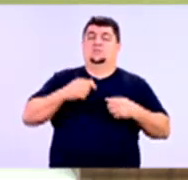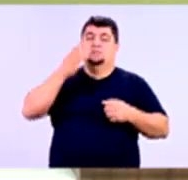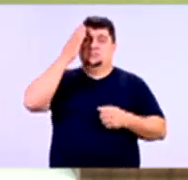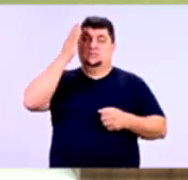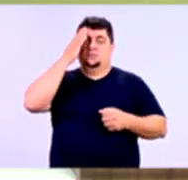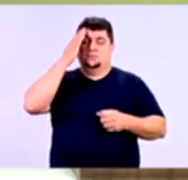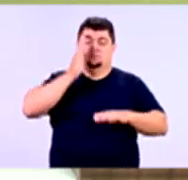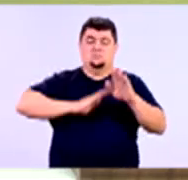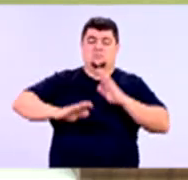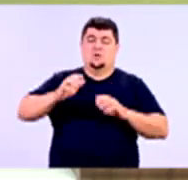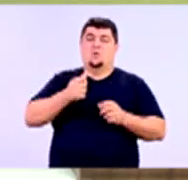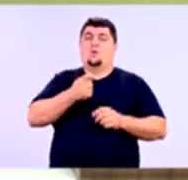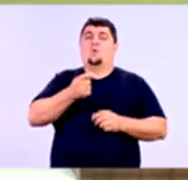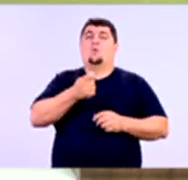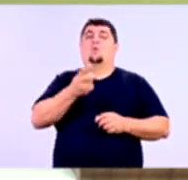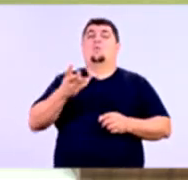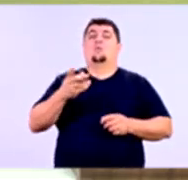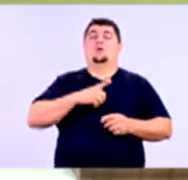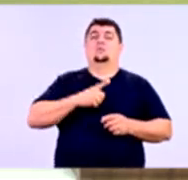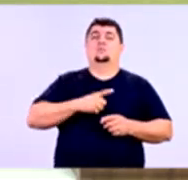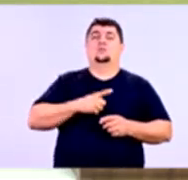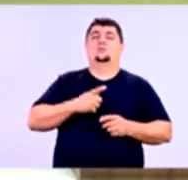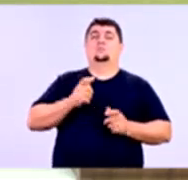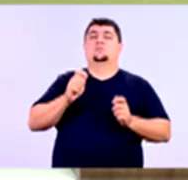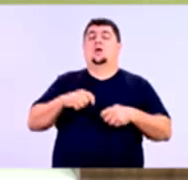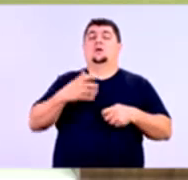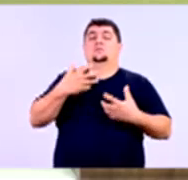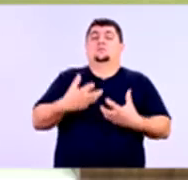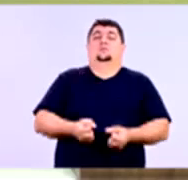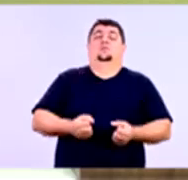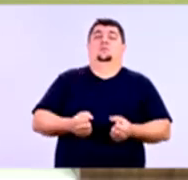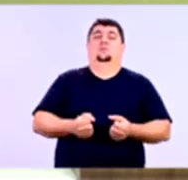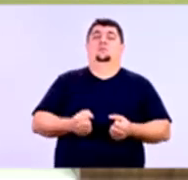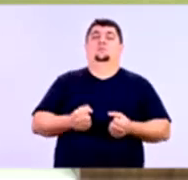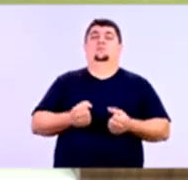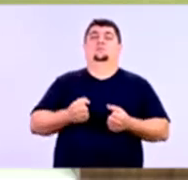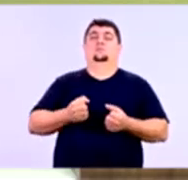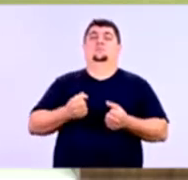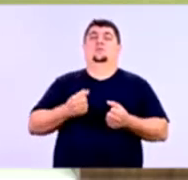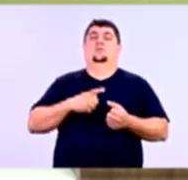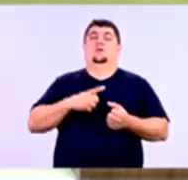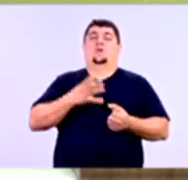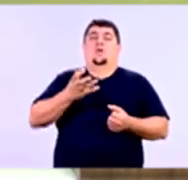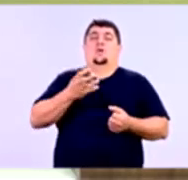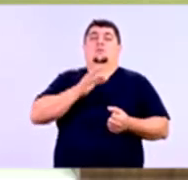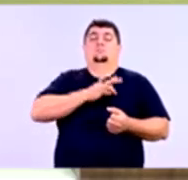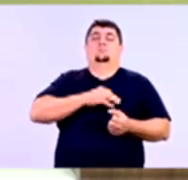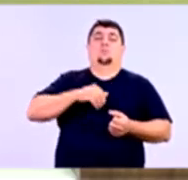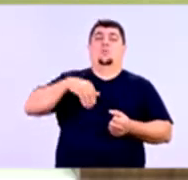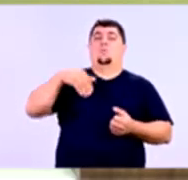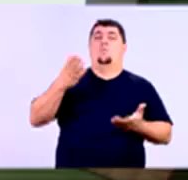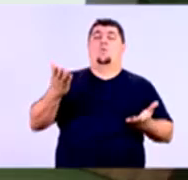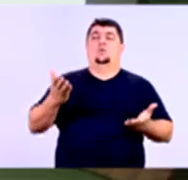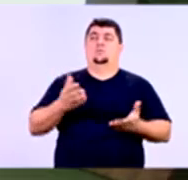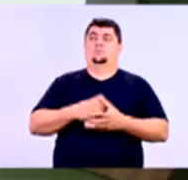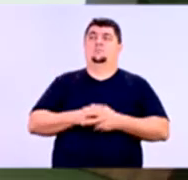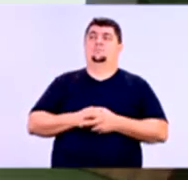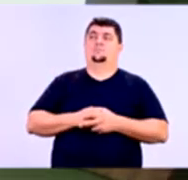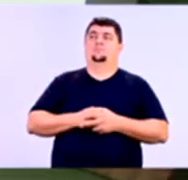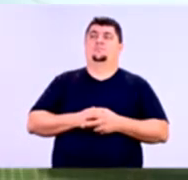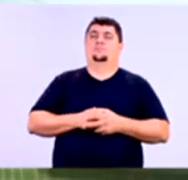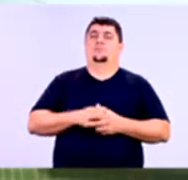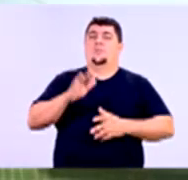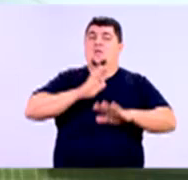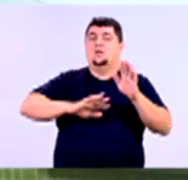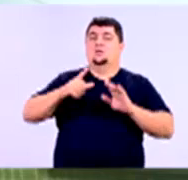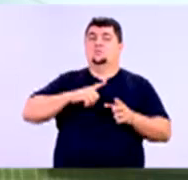fazer essa análise, quanto você está disposto a arriscar, em frente a quanto você está querendo ganhar, é claro. Isso, muito bom, professor. E risco,